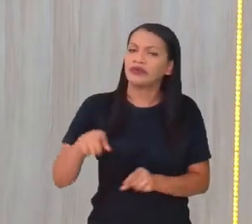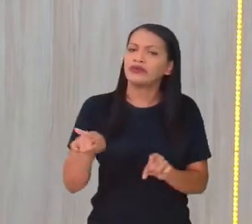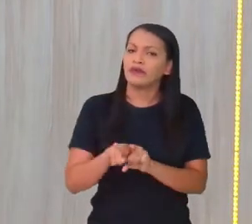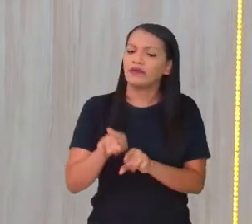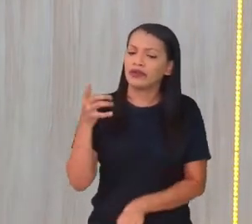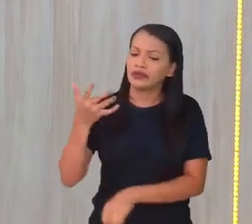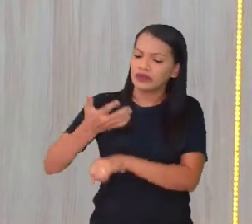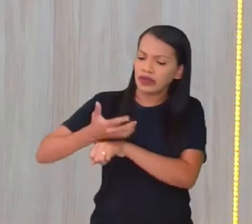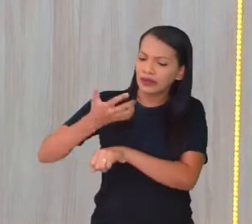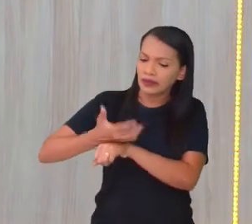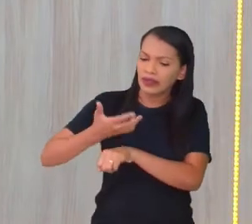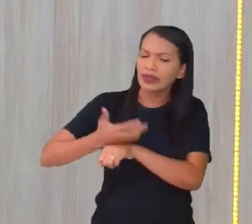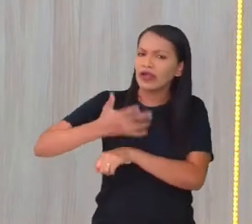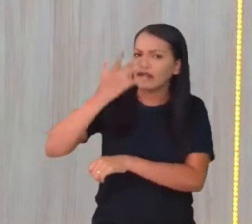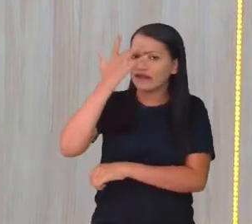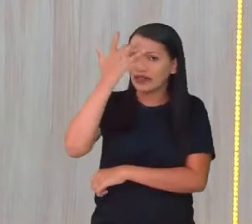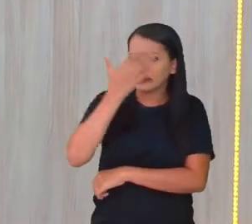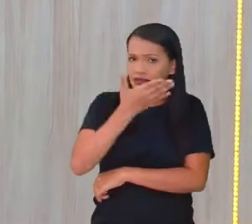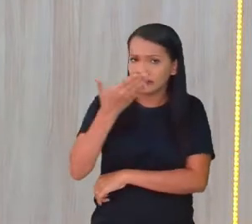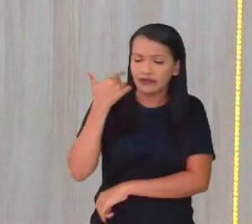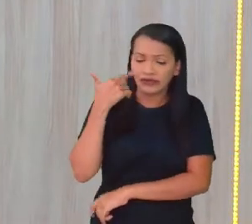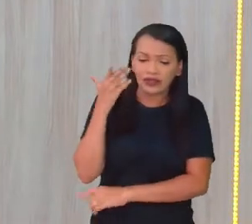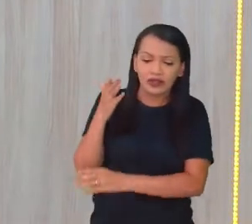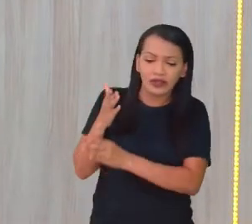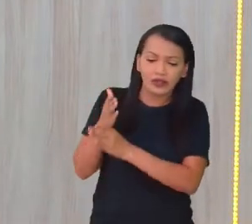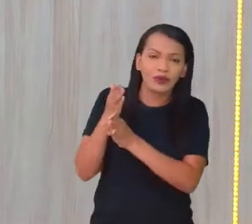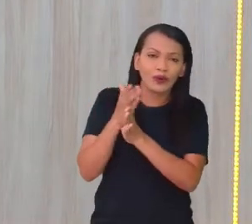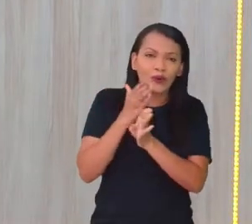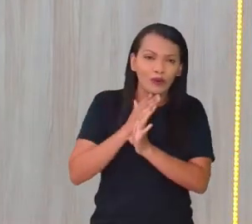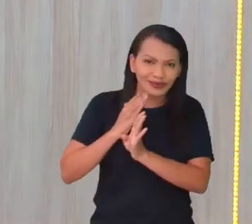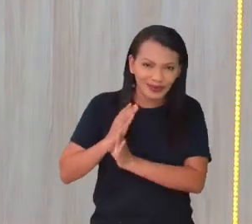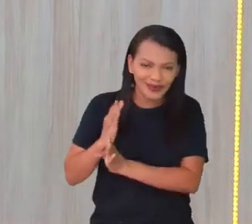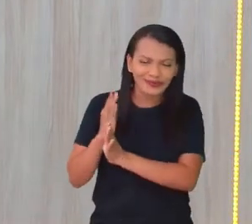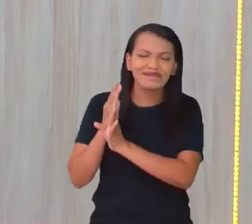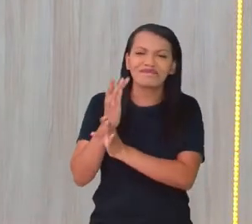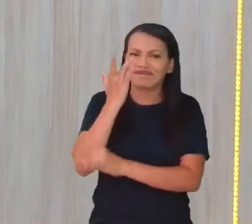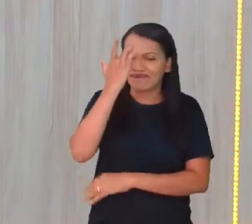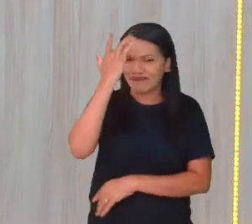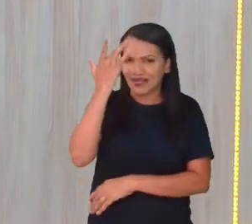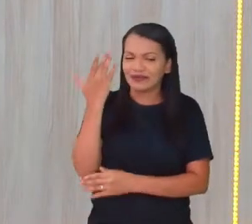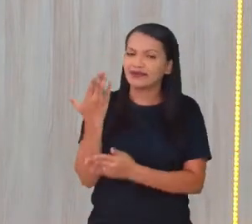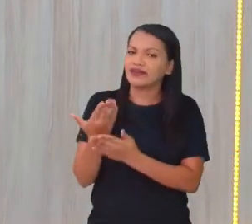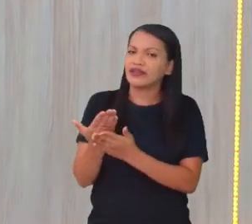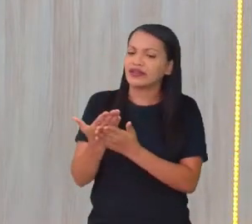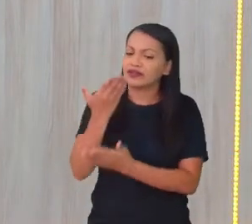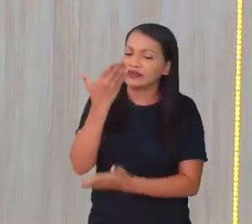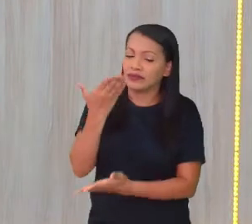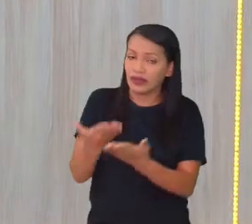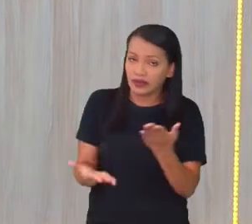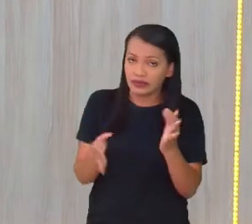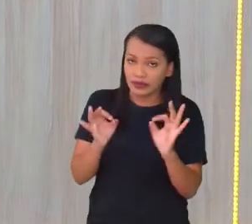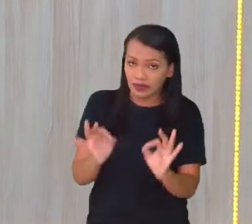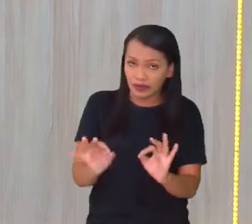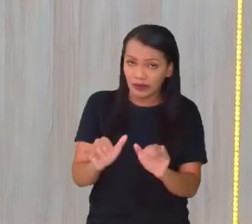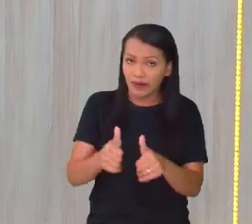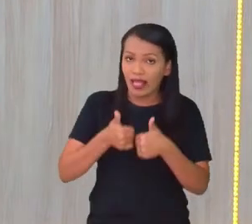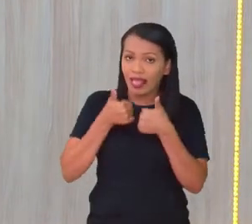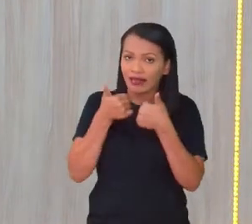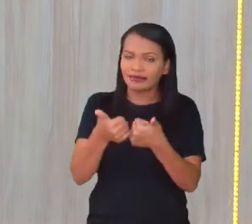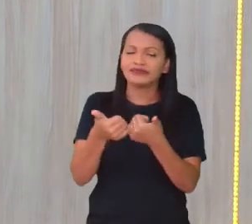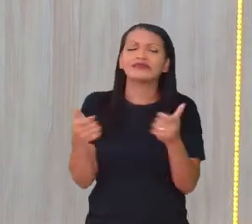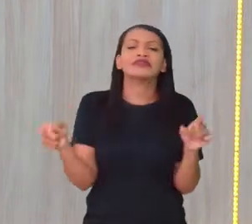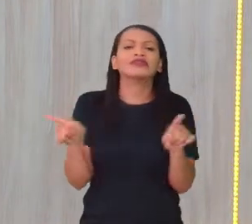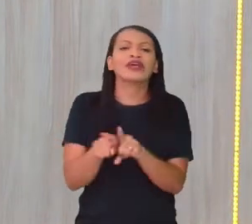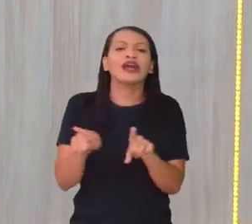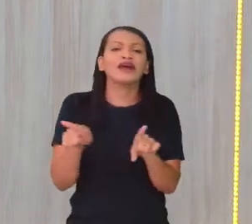disciplina, facilitando aí você encontrar a sua aula que você perdeu. Beleza, pessoal? E